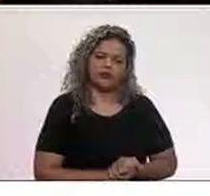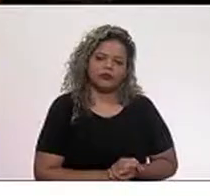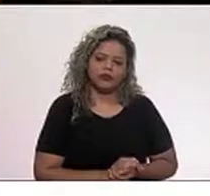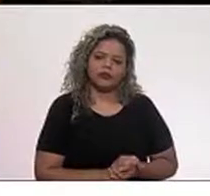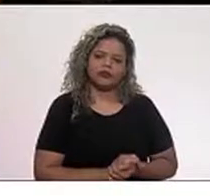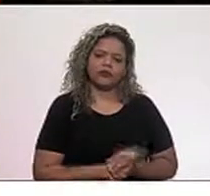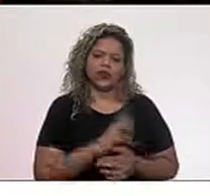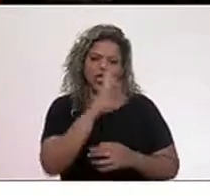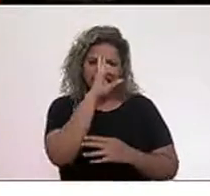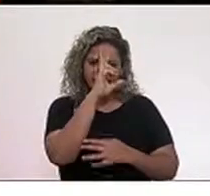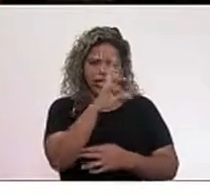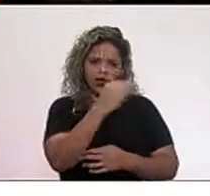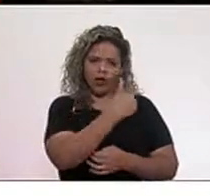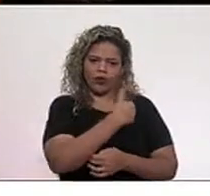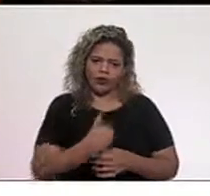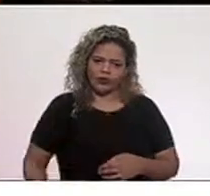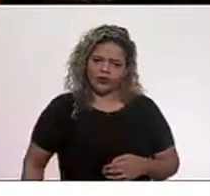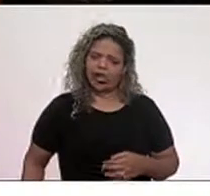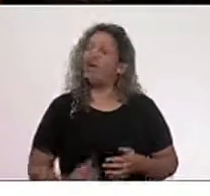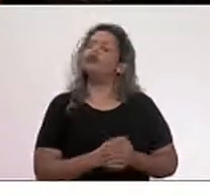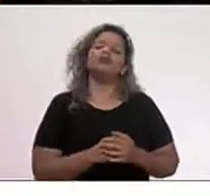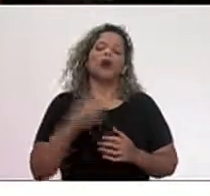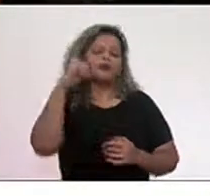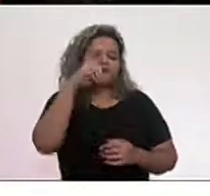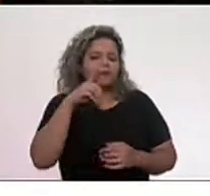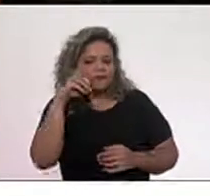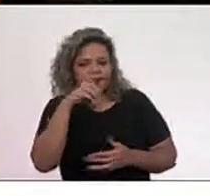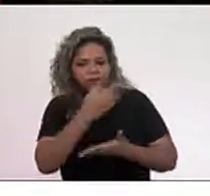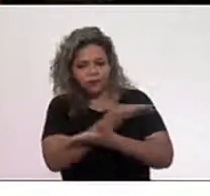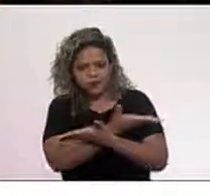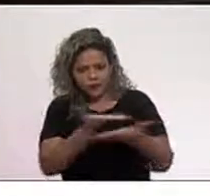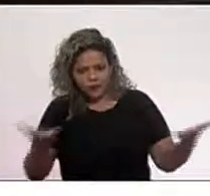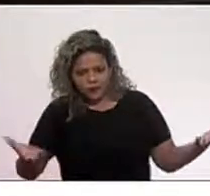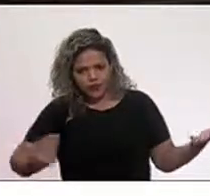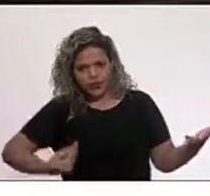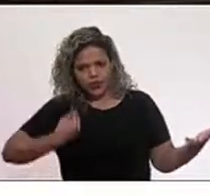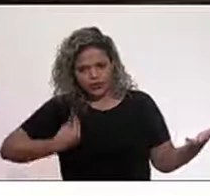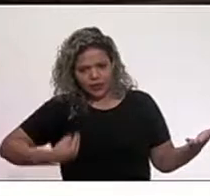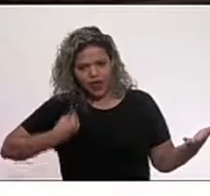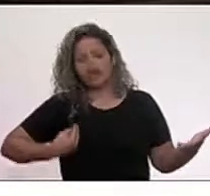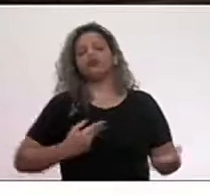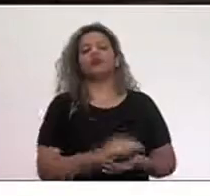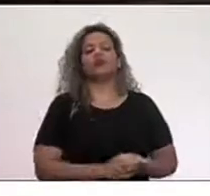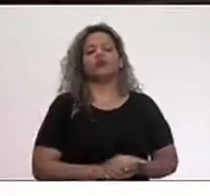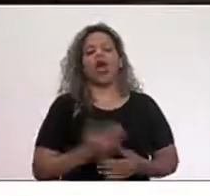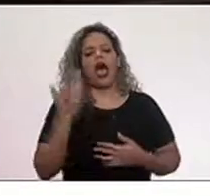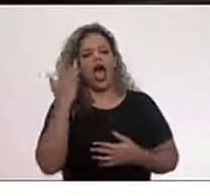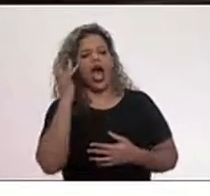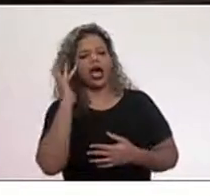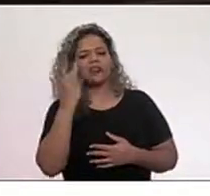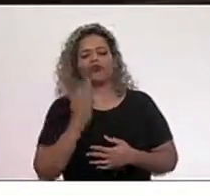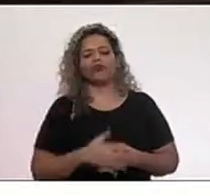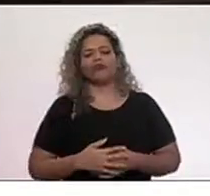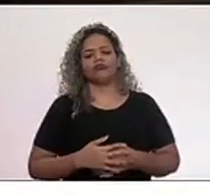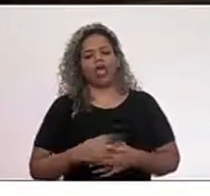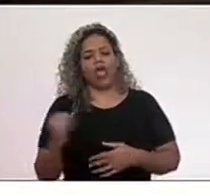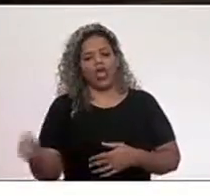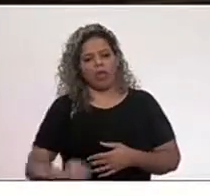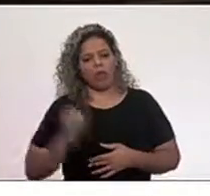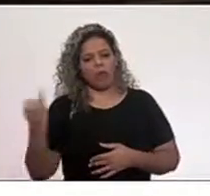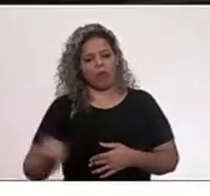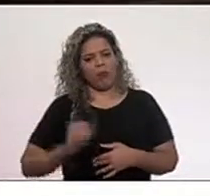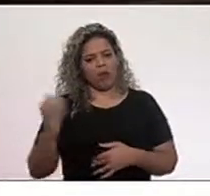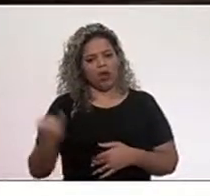Senhor presidente, deputadas e deputados aqui presentes, acho de fundamental